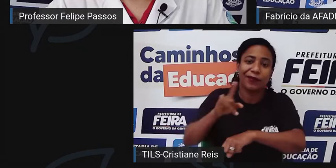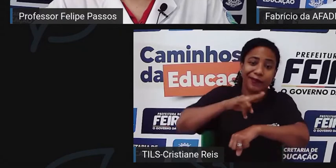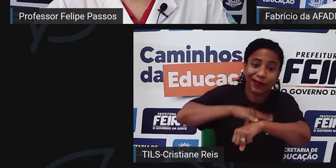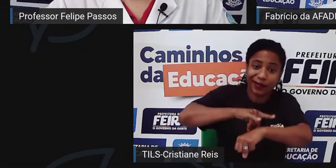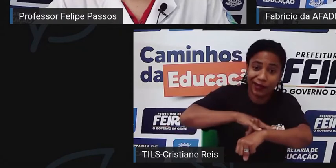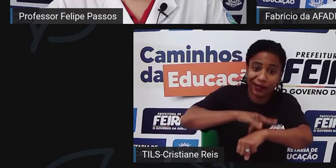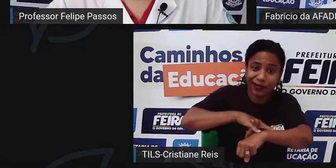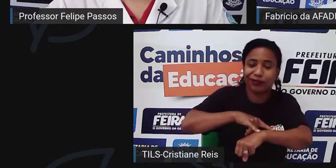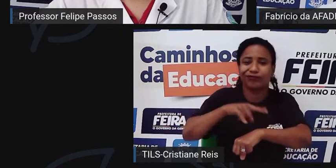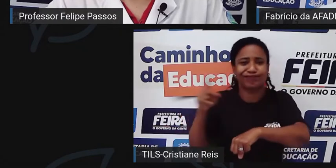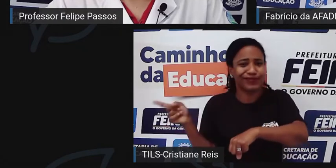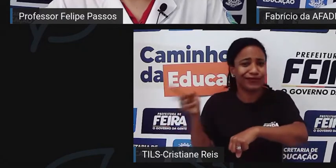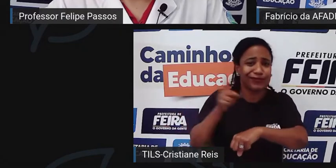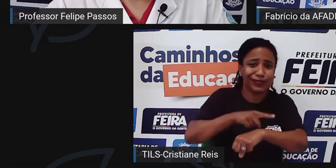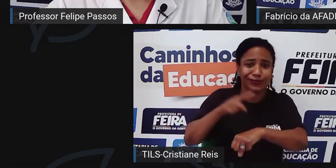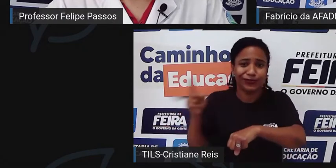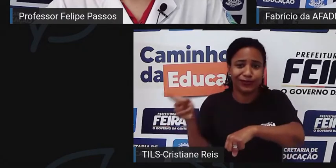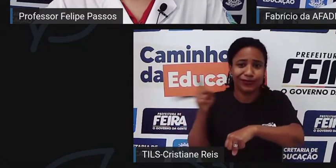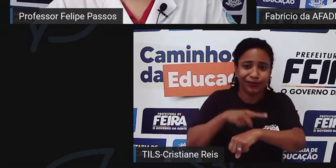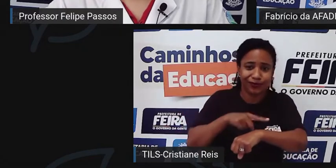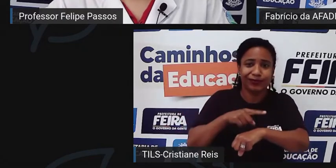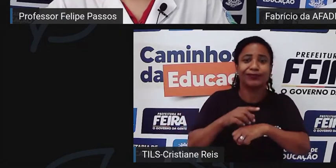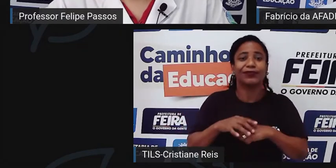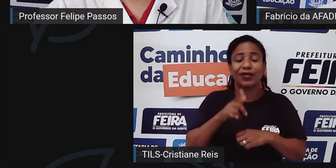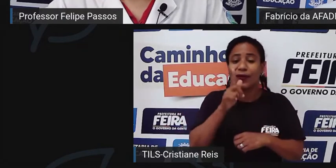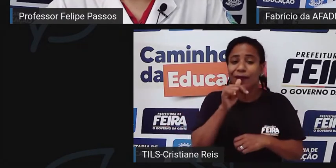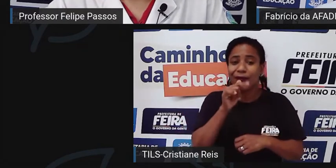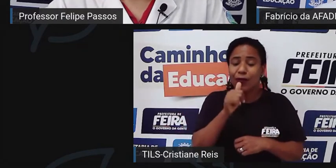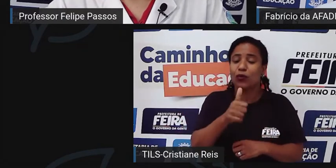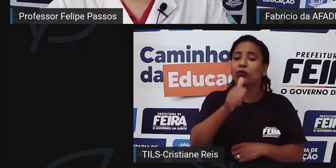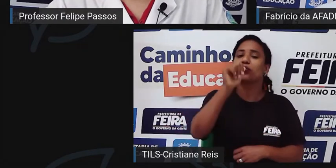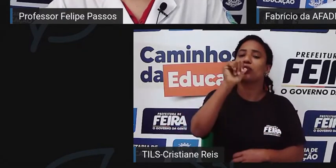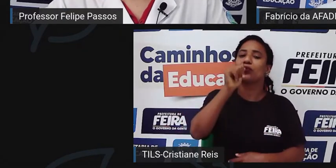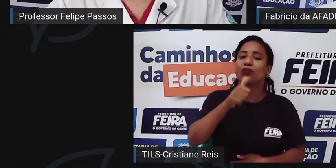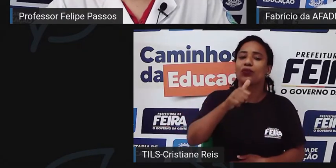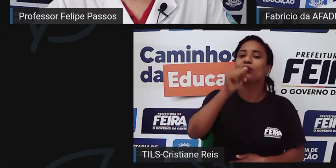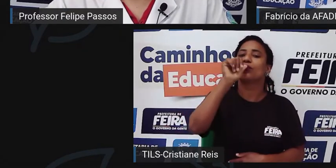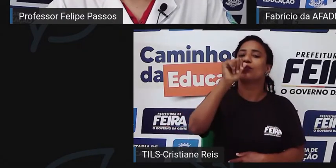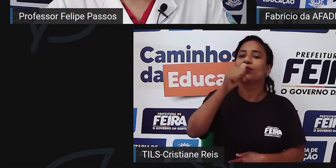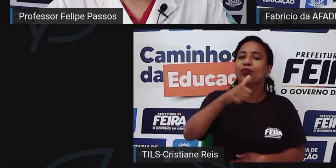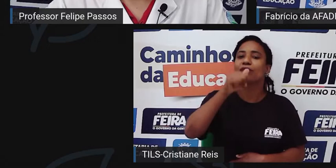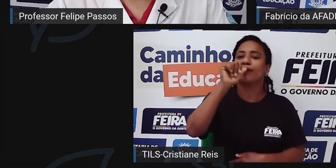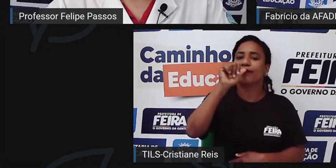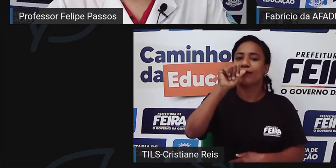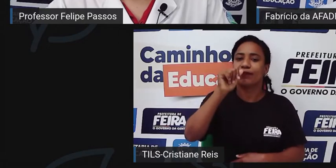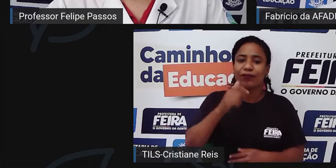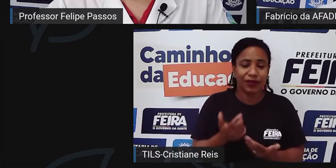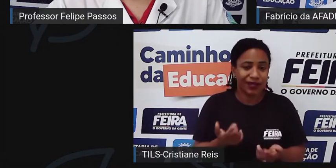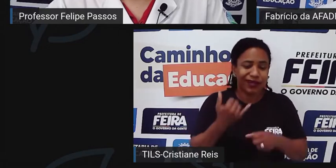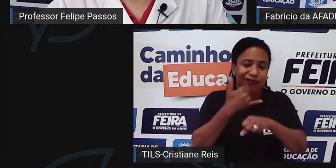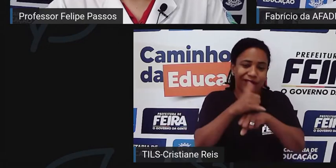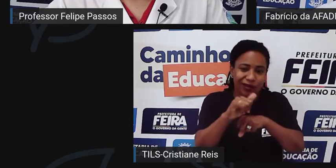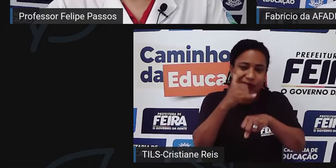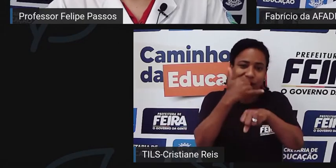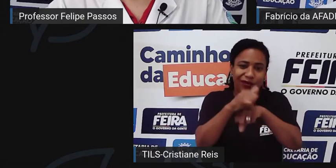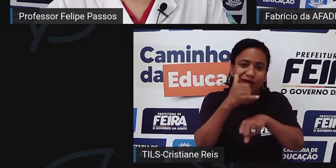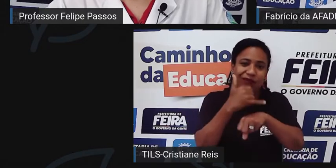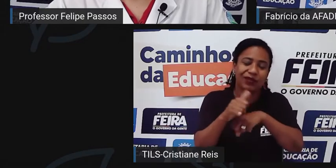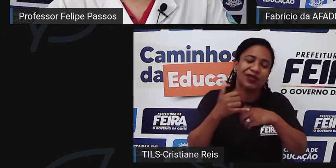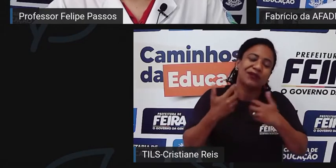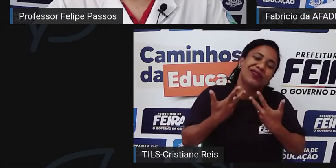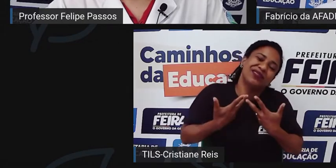criança que necessita muito ingerir líquido e beber água, é uma criança que falta muita aula pela questão da crise